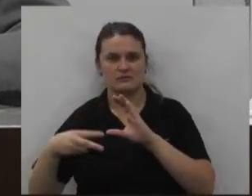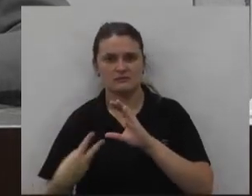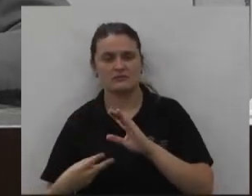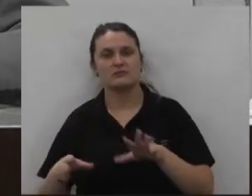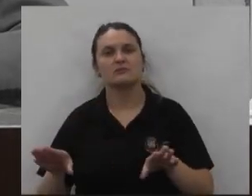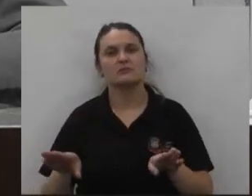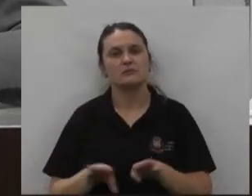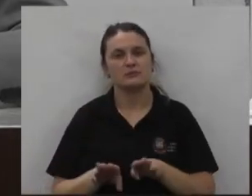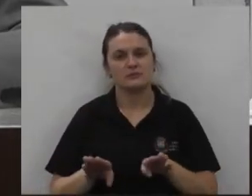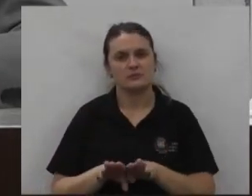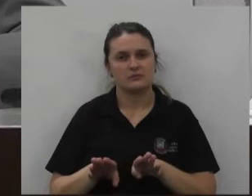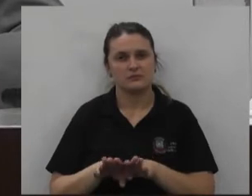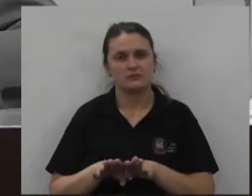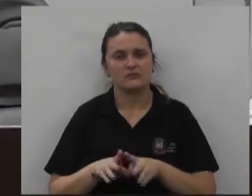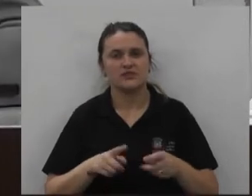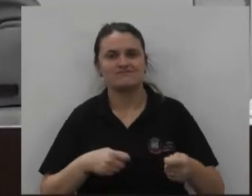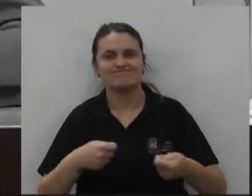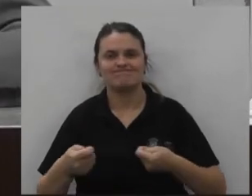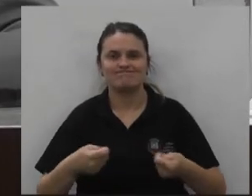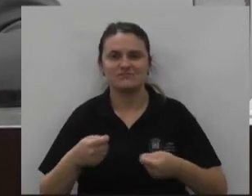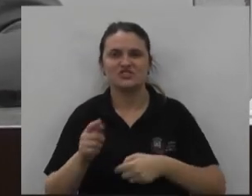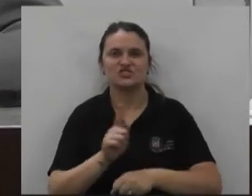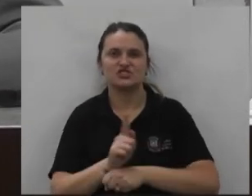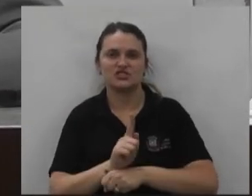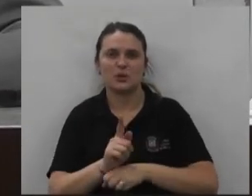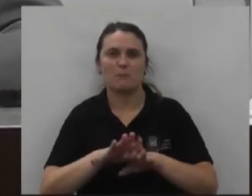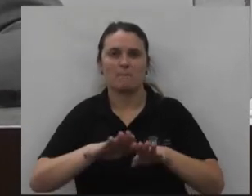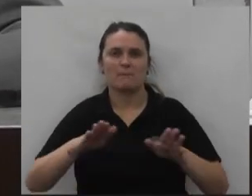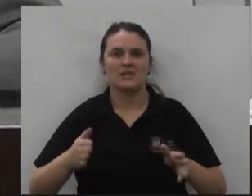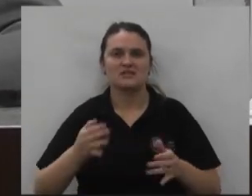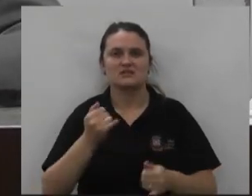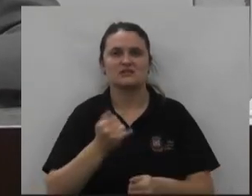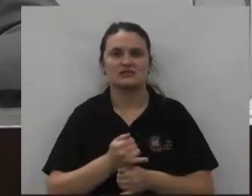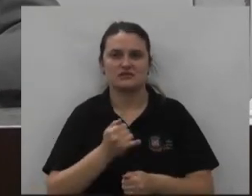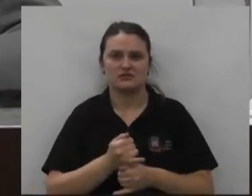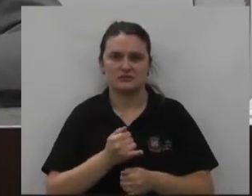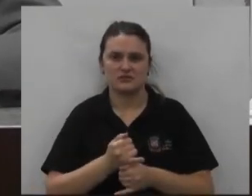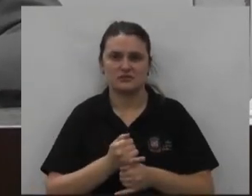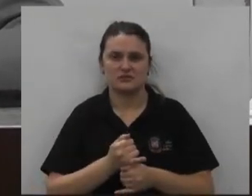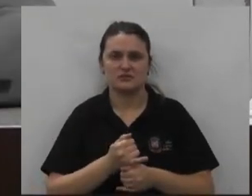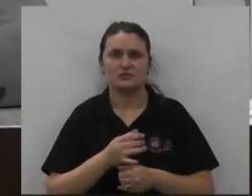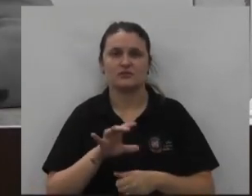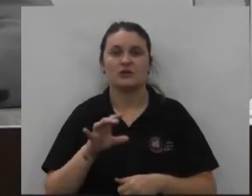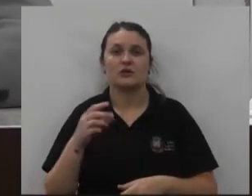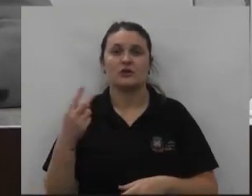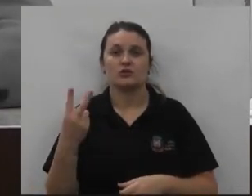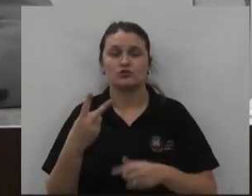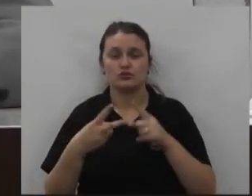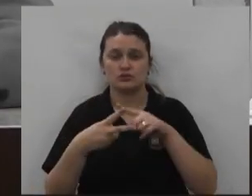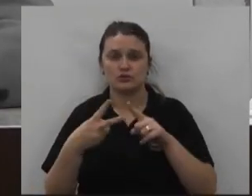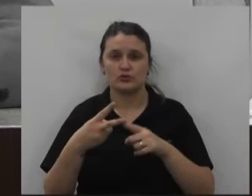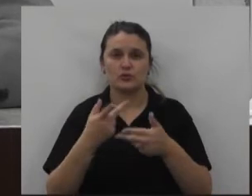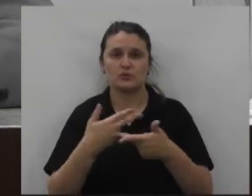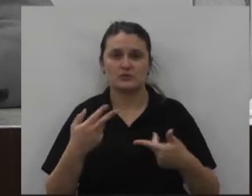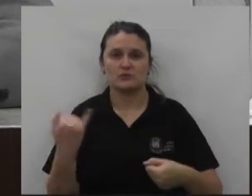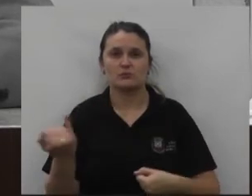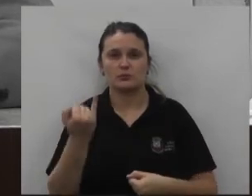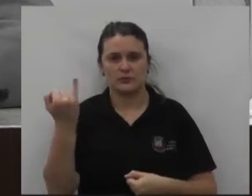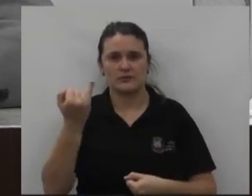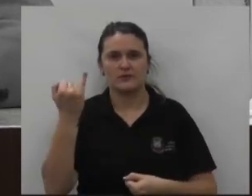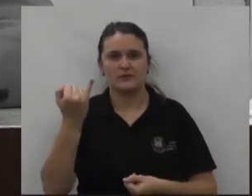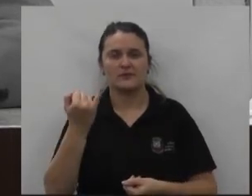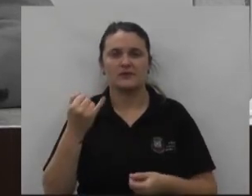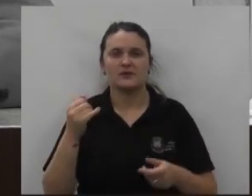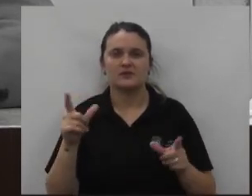e também claro a gestão da mesa diretora dois componentes importantes desta